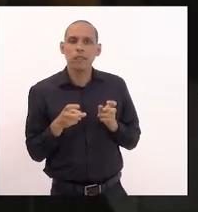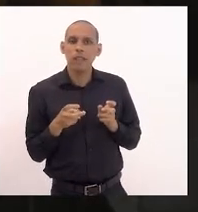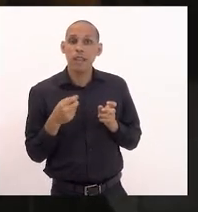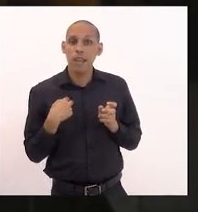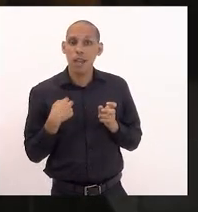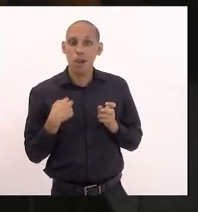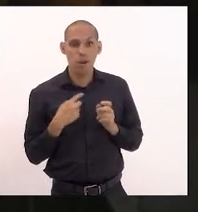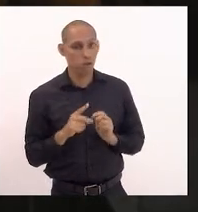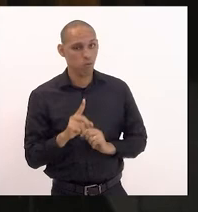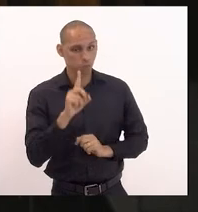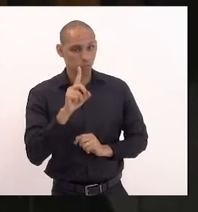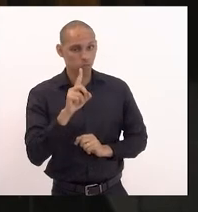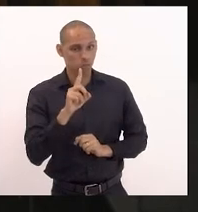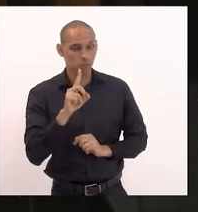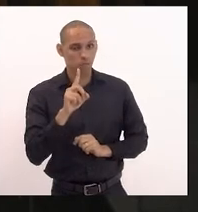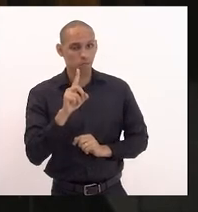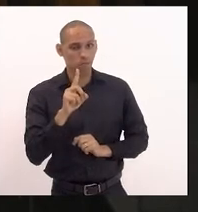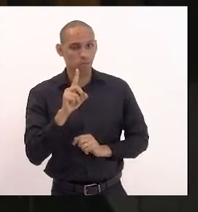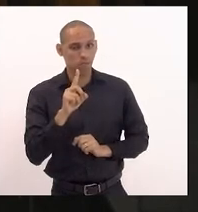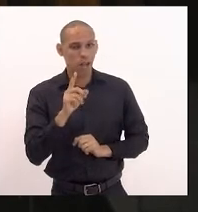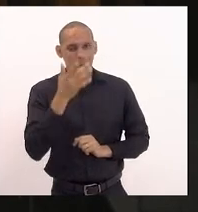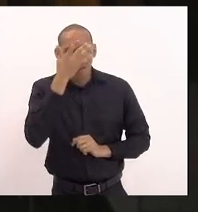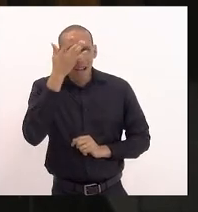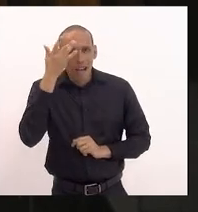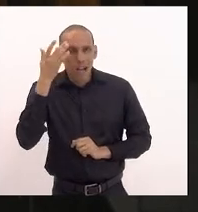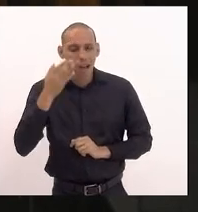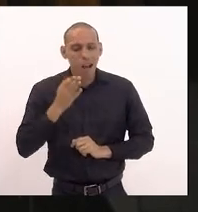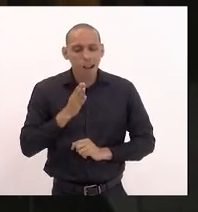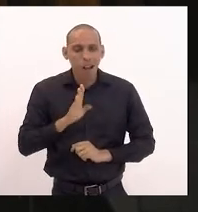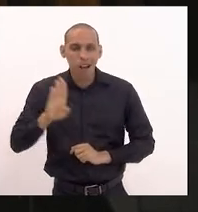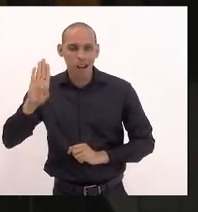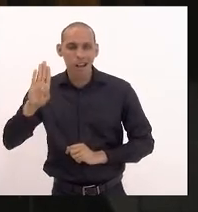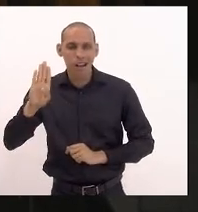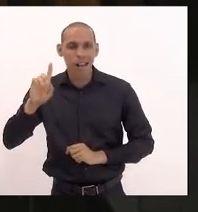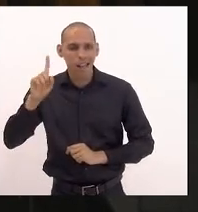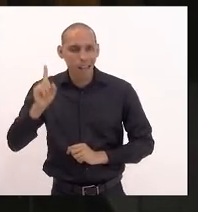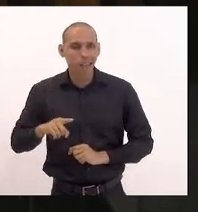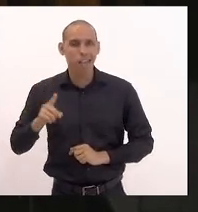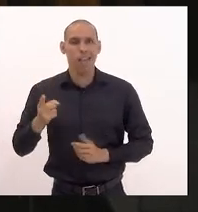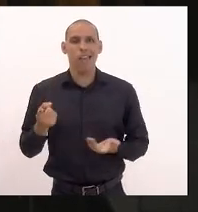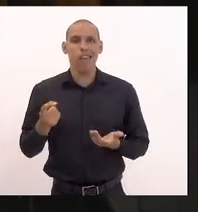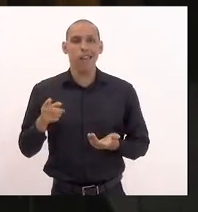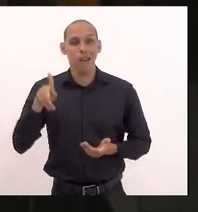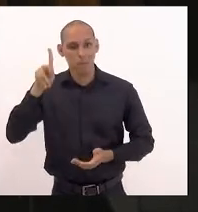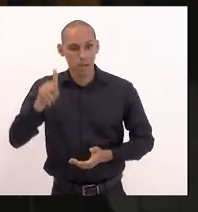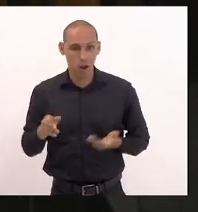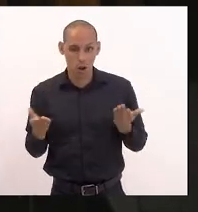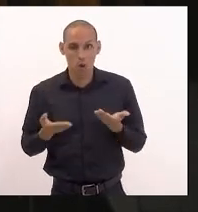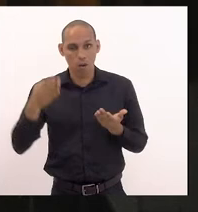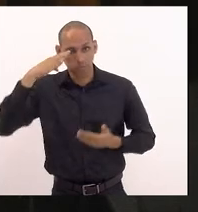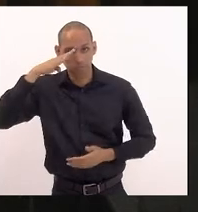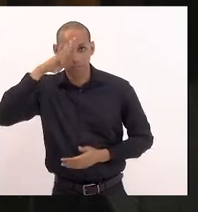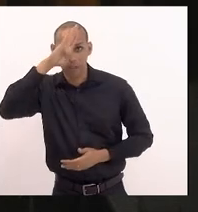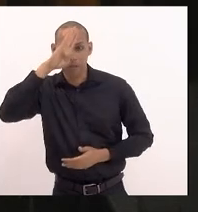a um pré-candidato que é o atual presidente Bolsonaro